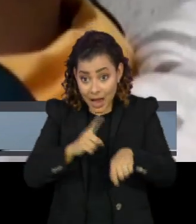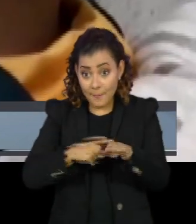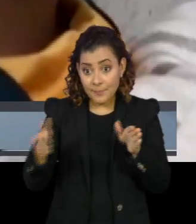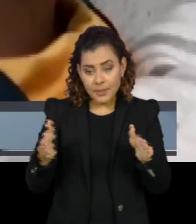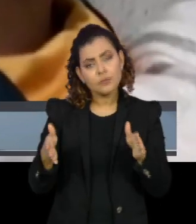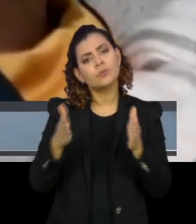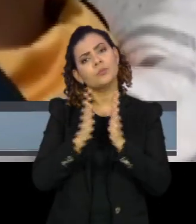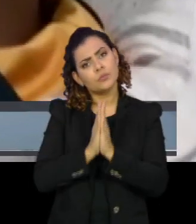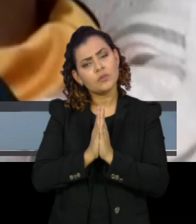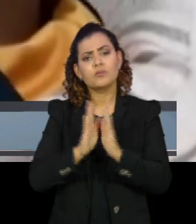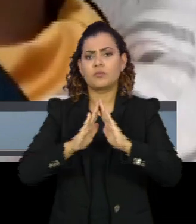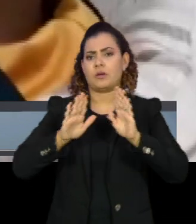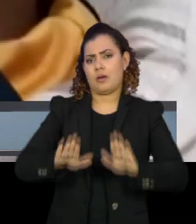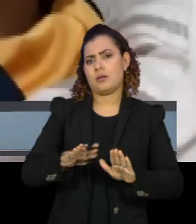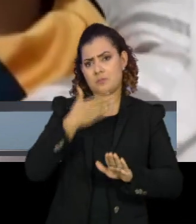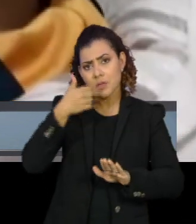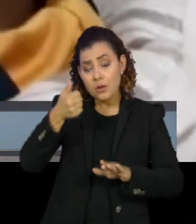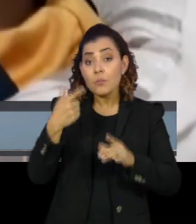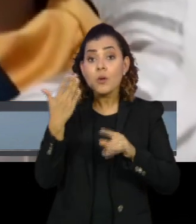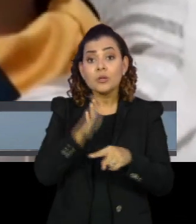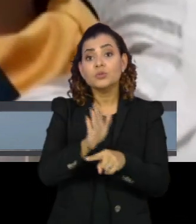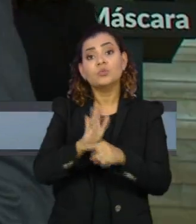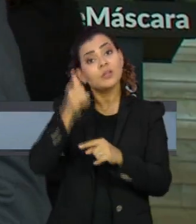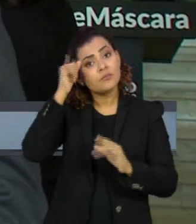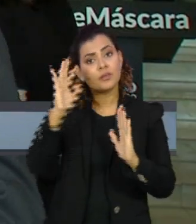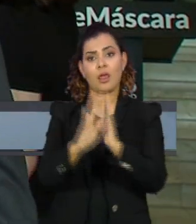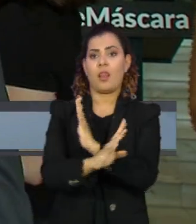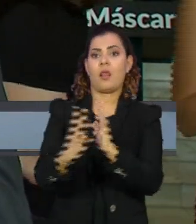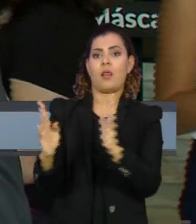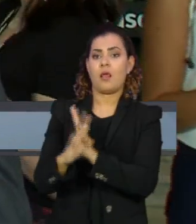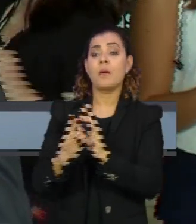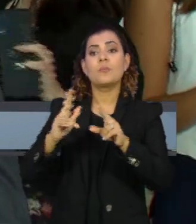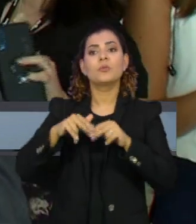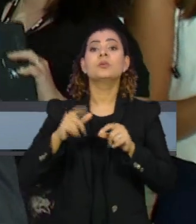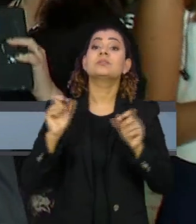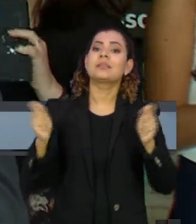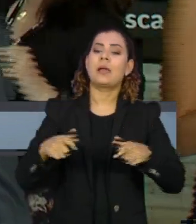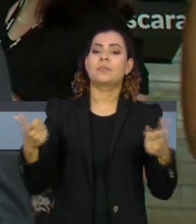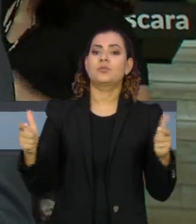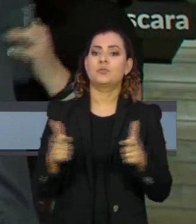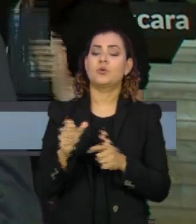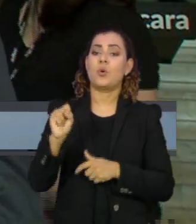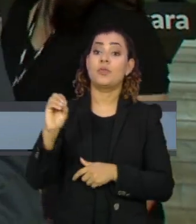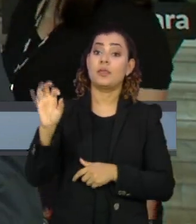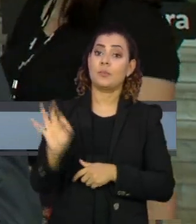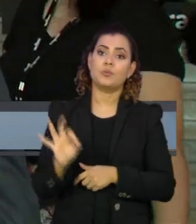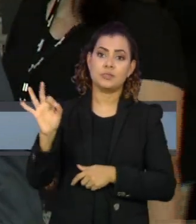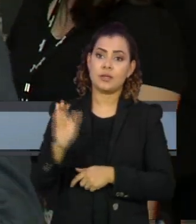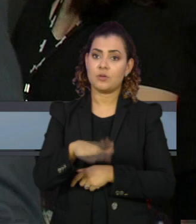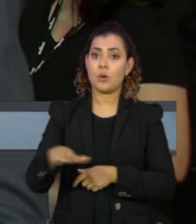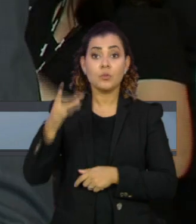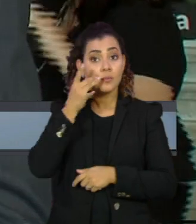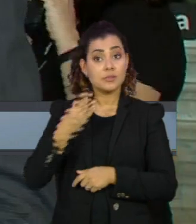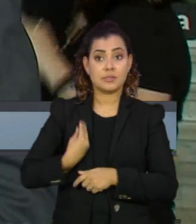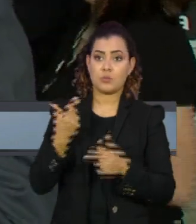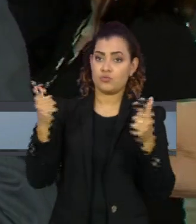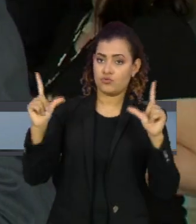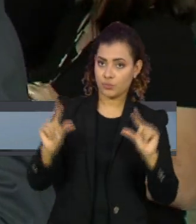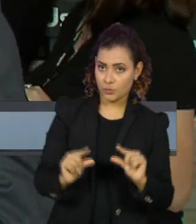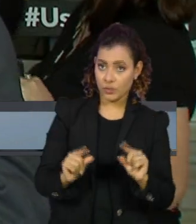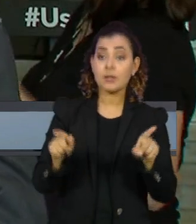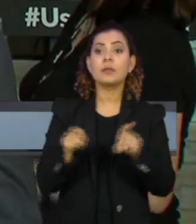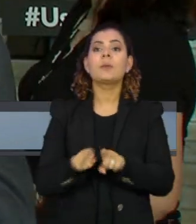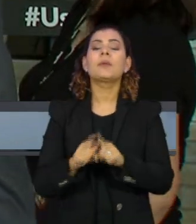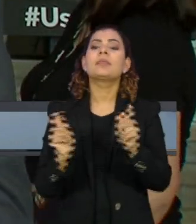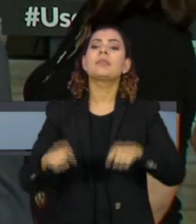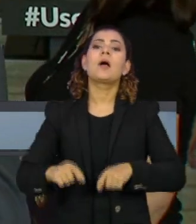faça, porque também ajuda a diminuir a circulação. Então, gente vai diminuir em 80% o atendimento dos alunos presenciais, vai diminuir também